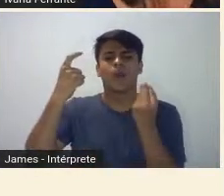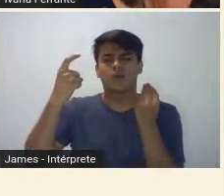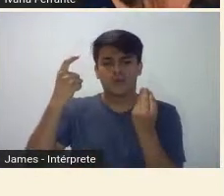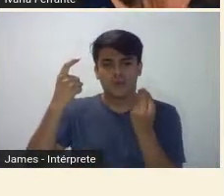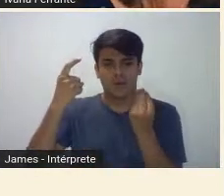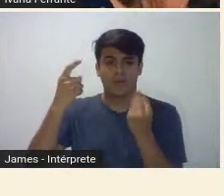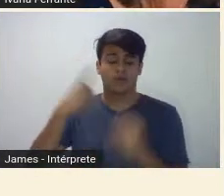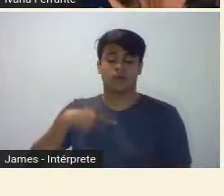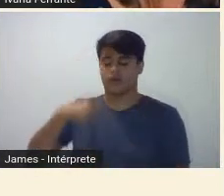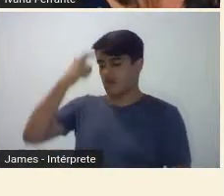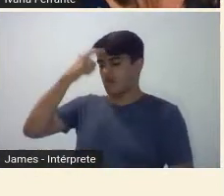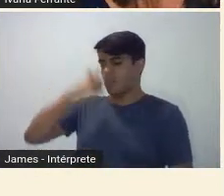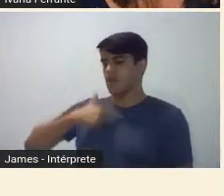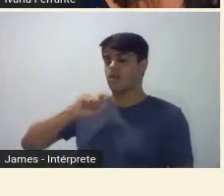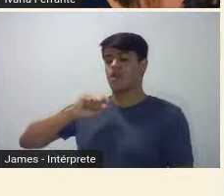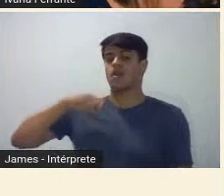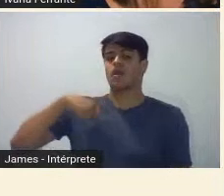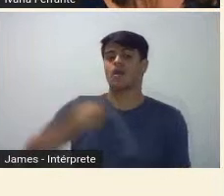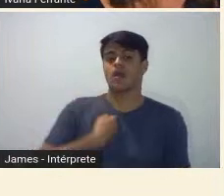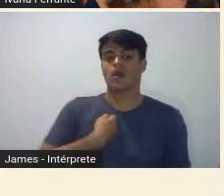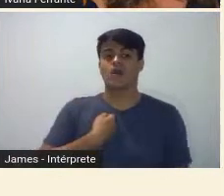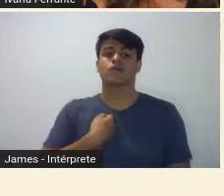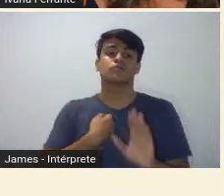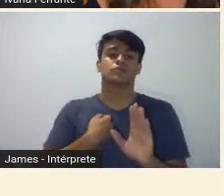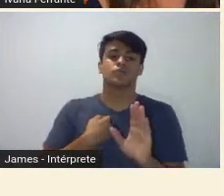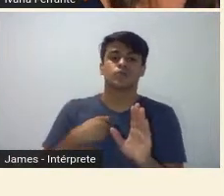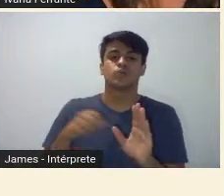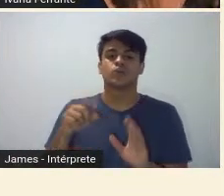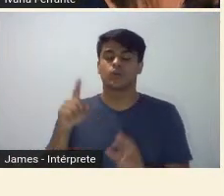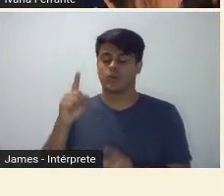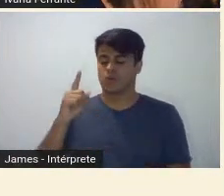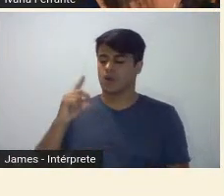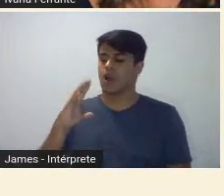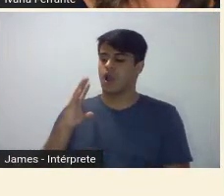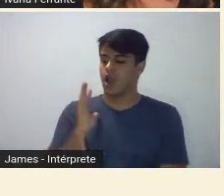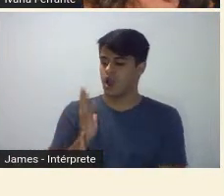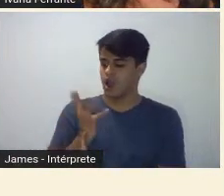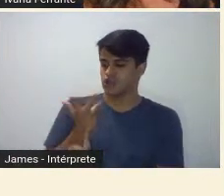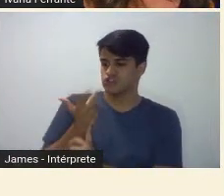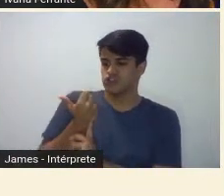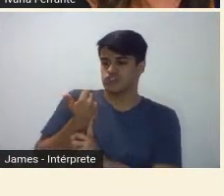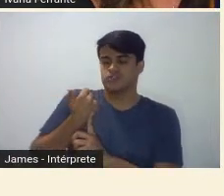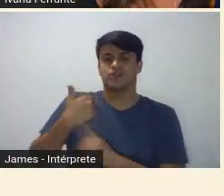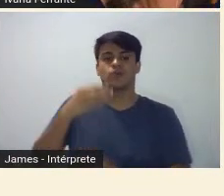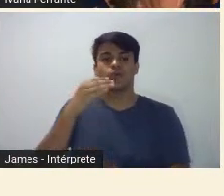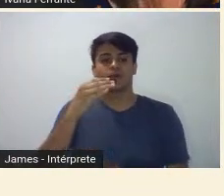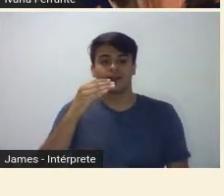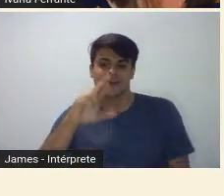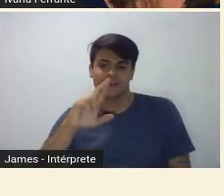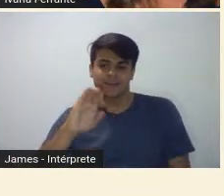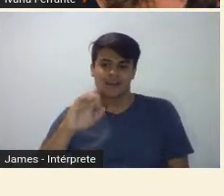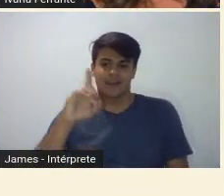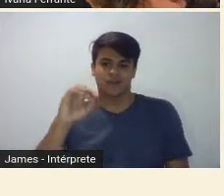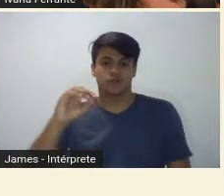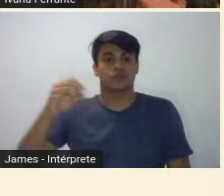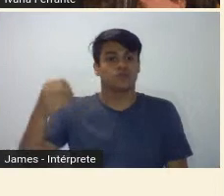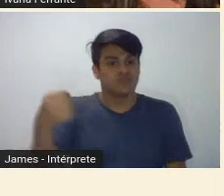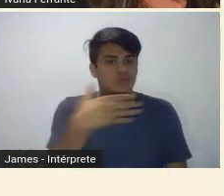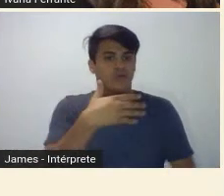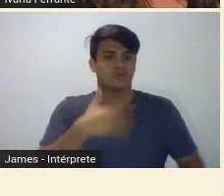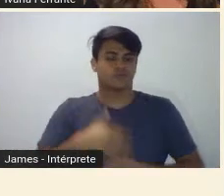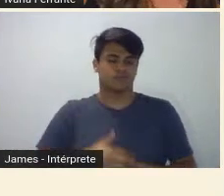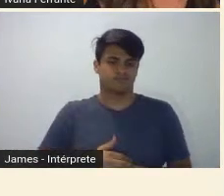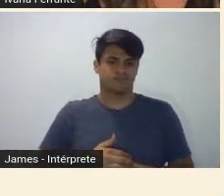autorreferenciavam por meio de os artistas do credo novo, da arte